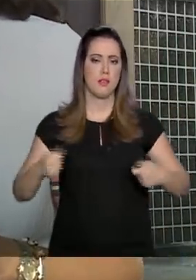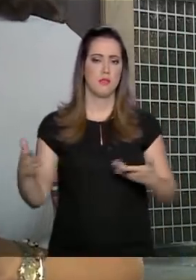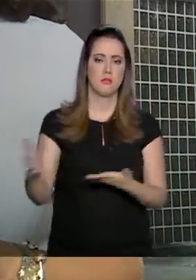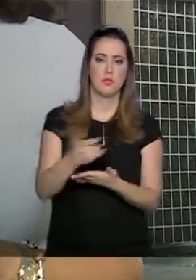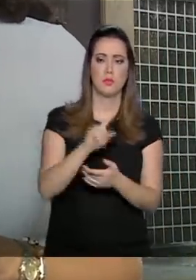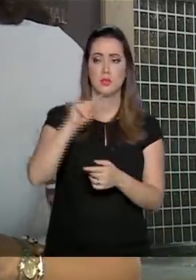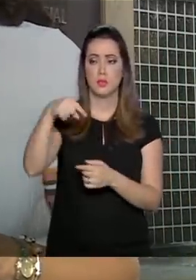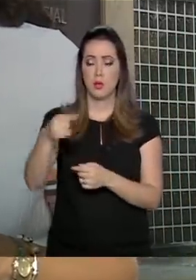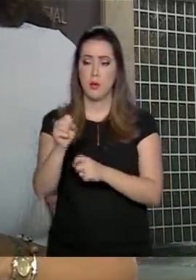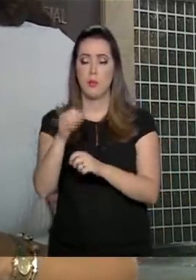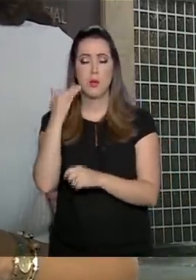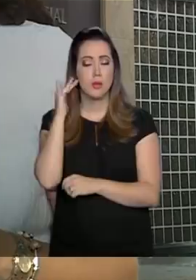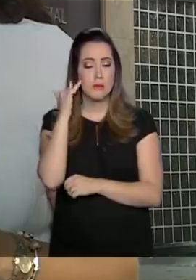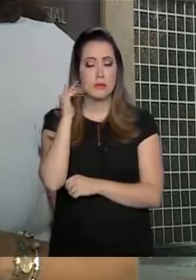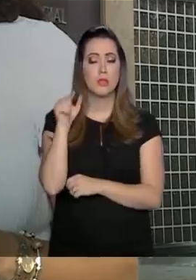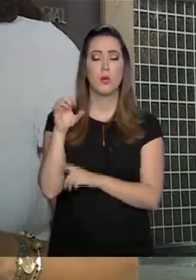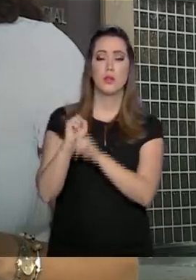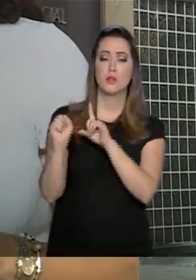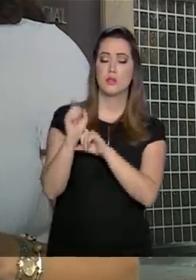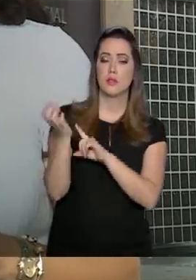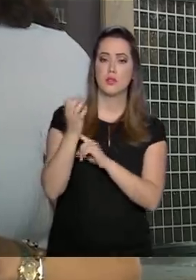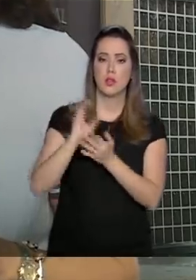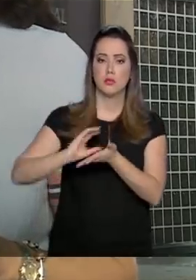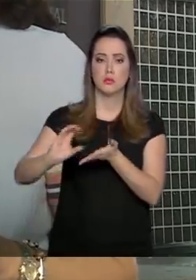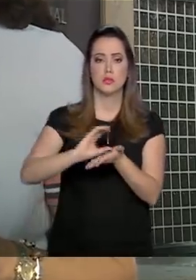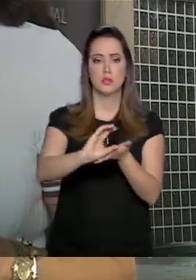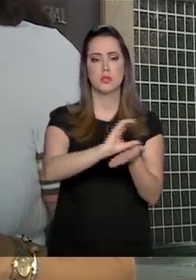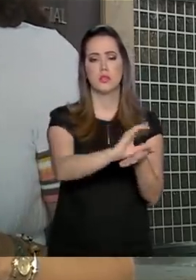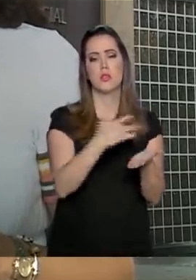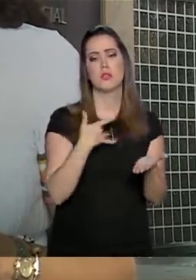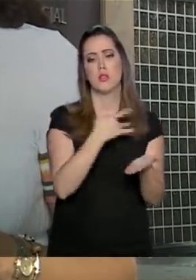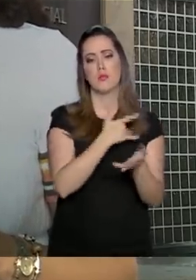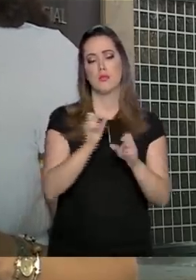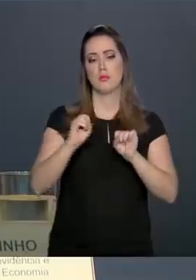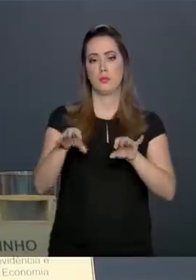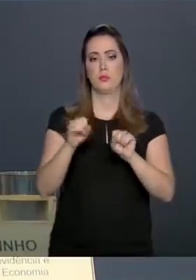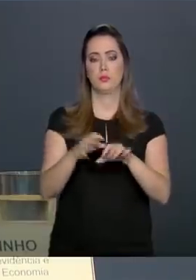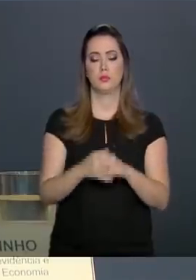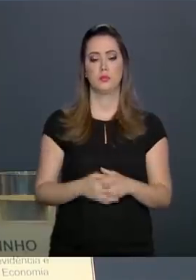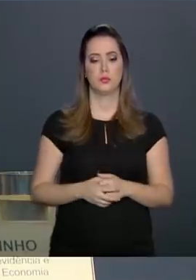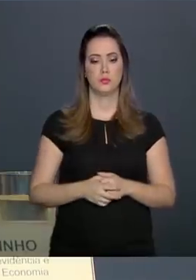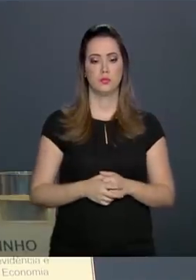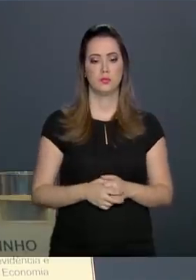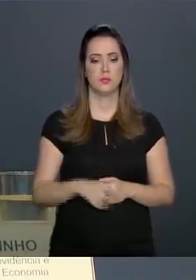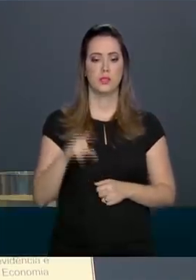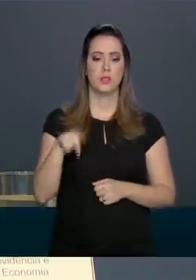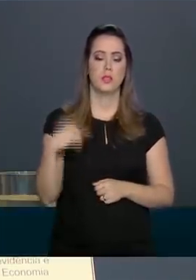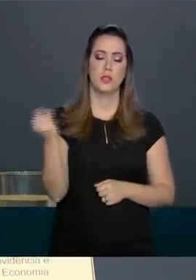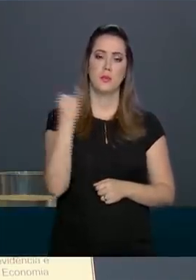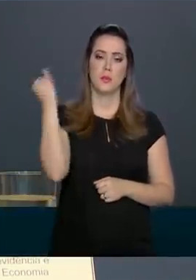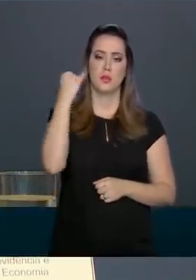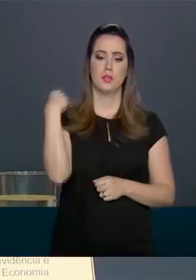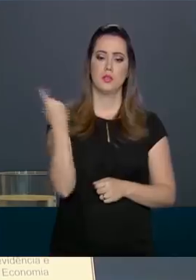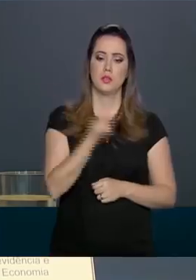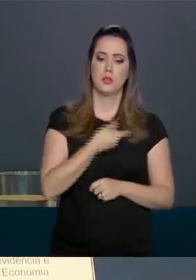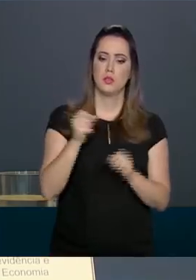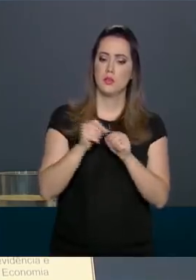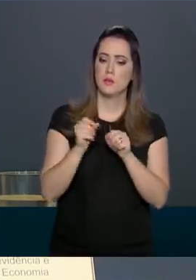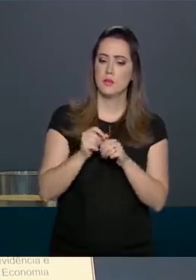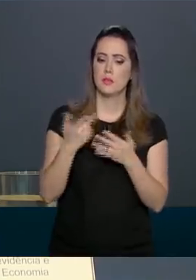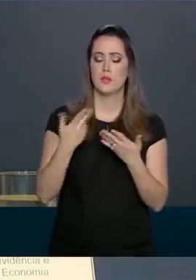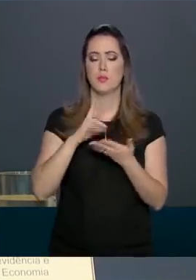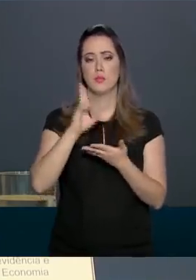reivindicações da sociedade, como mais investimentos em saúde e educação. É imprescindível que nós façamos